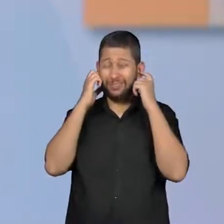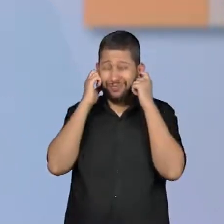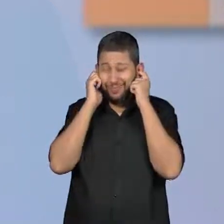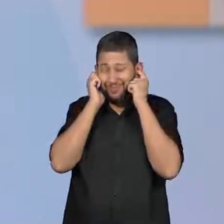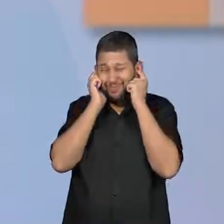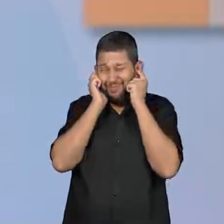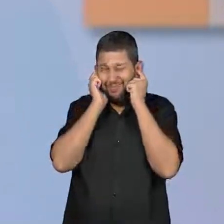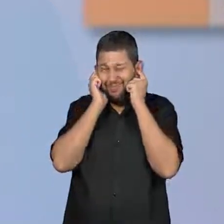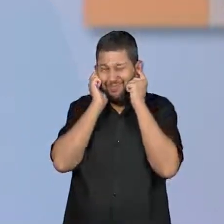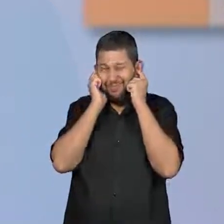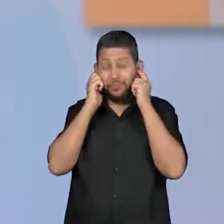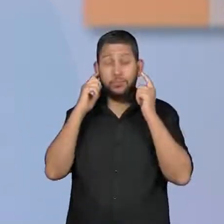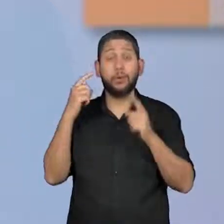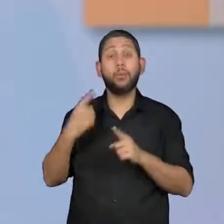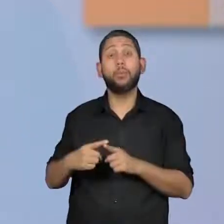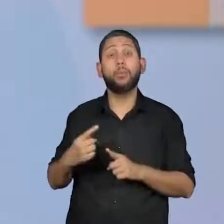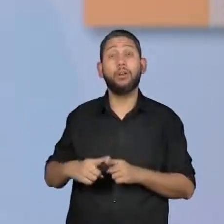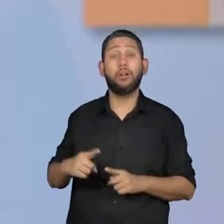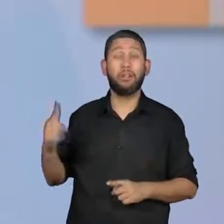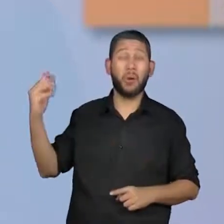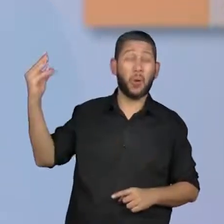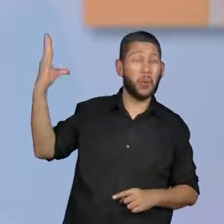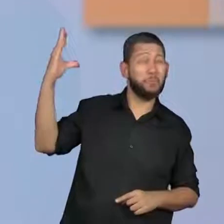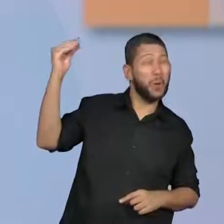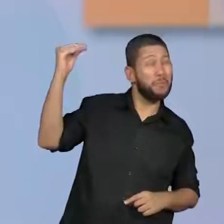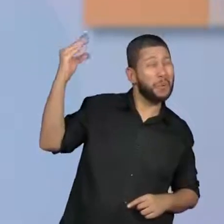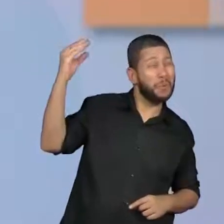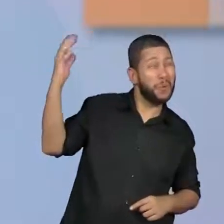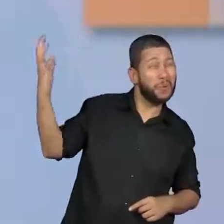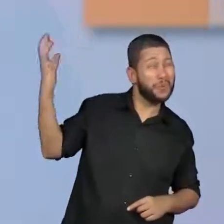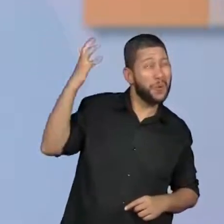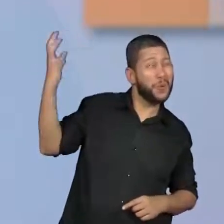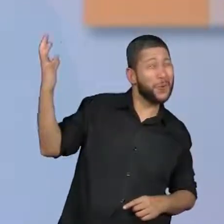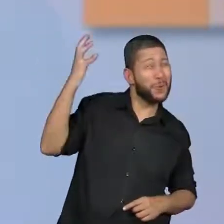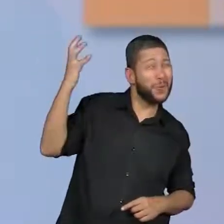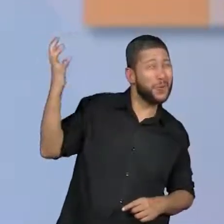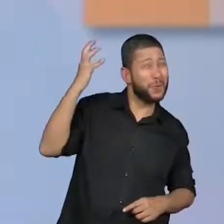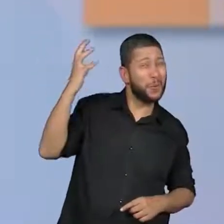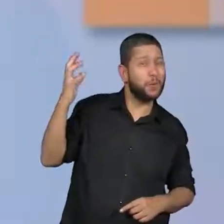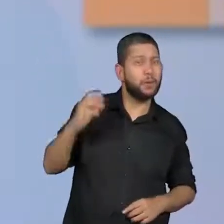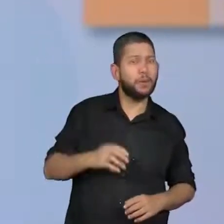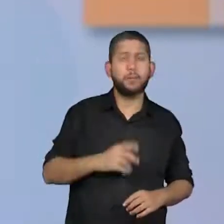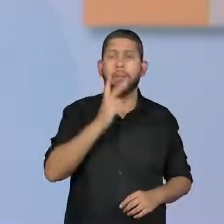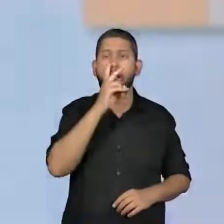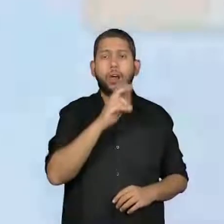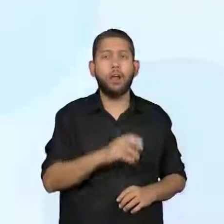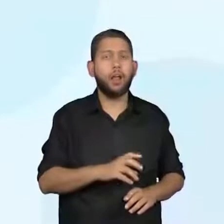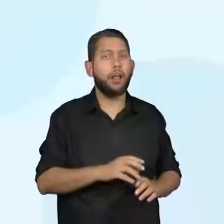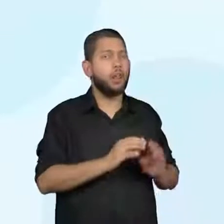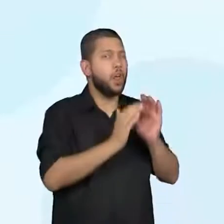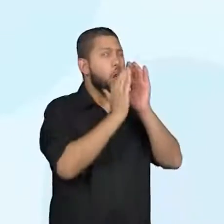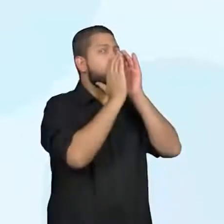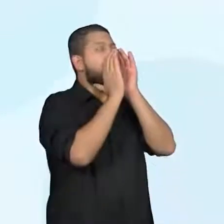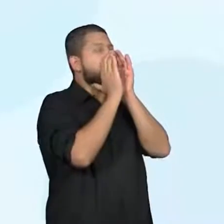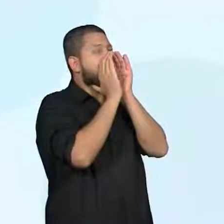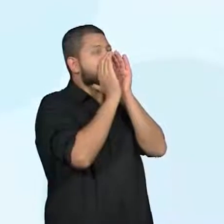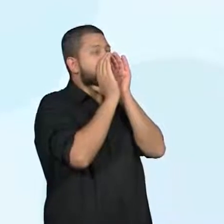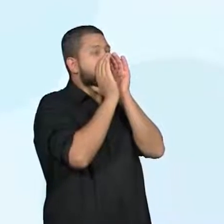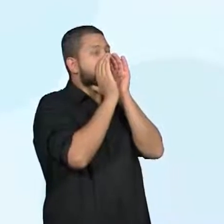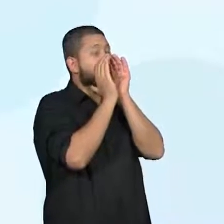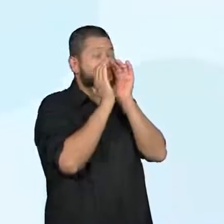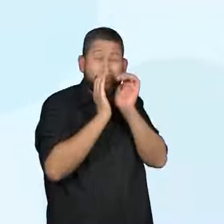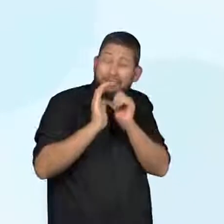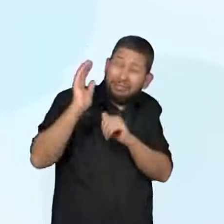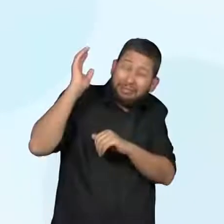bem pertinho de seus ouvidos, estava ali, olha, um megafone. Como será que essa mulher,